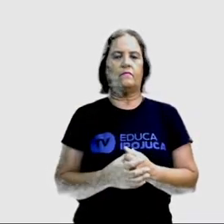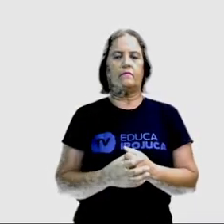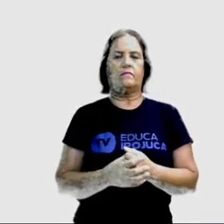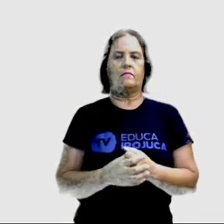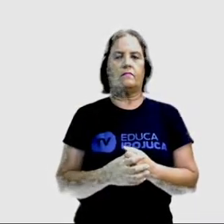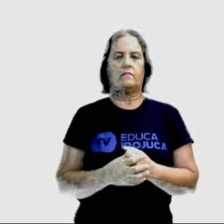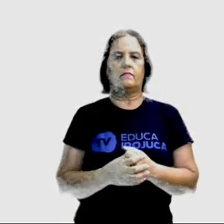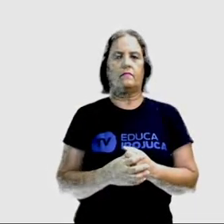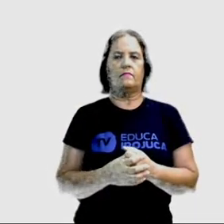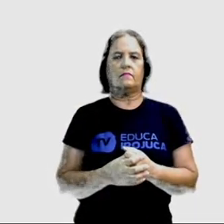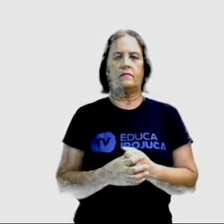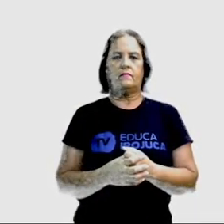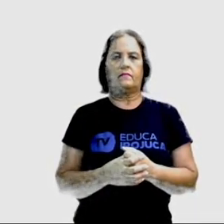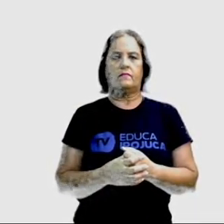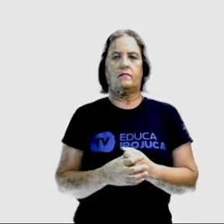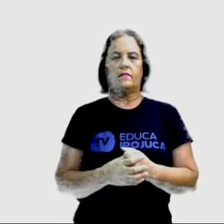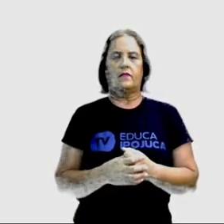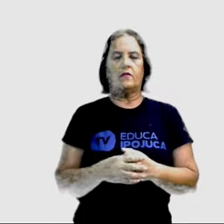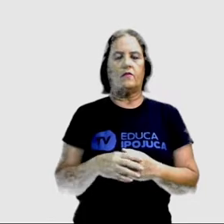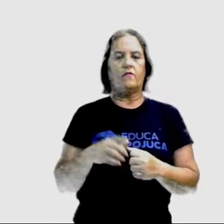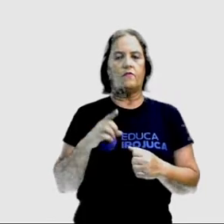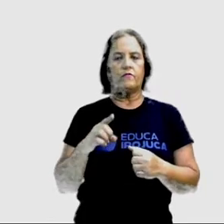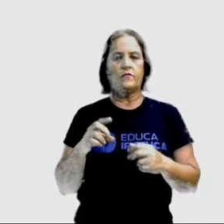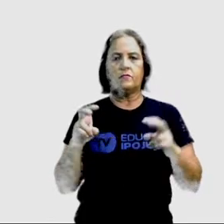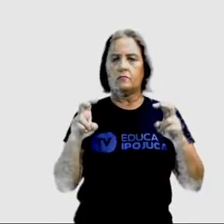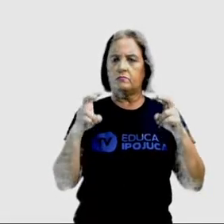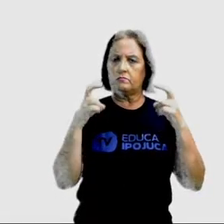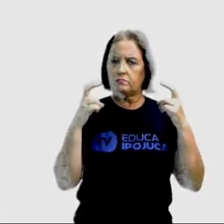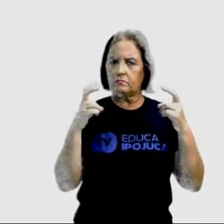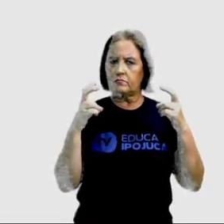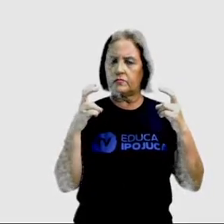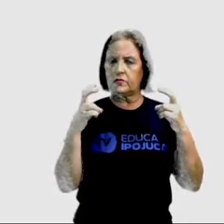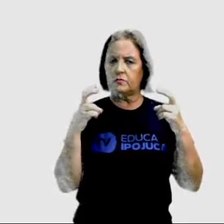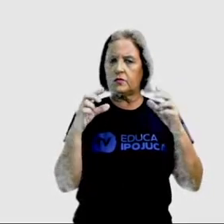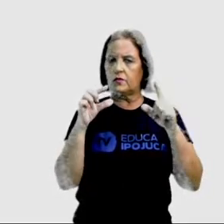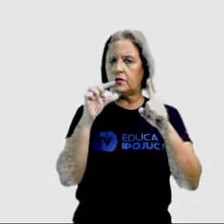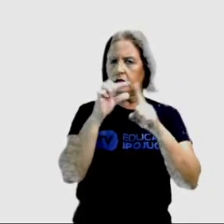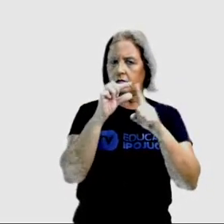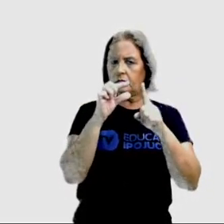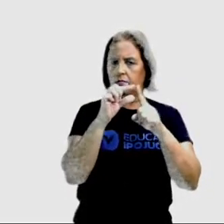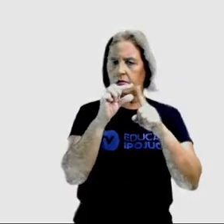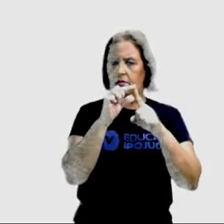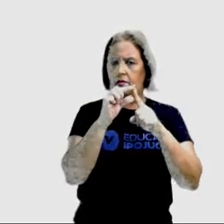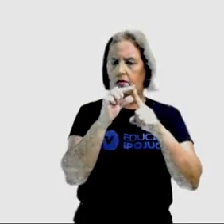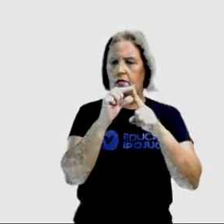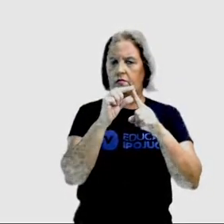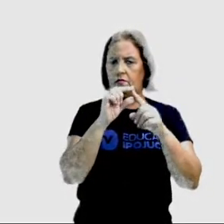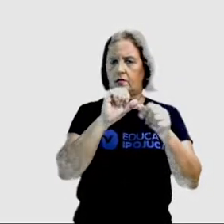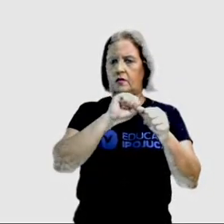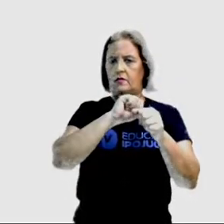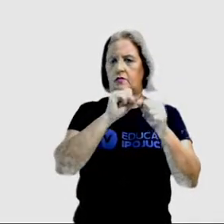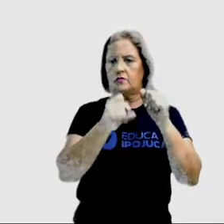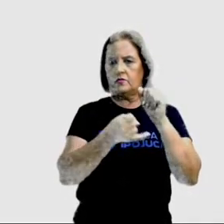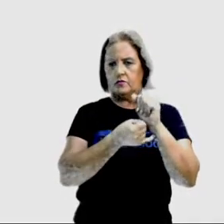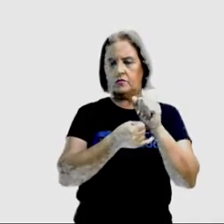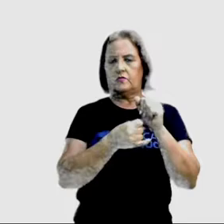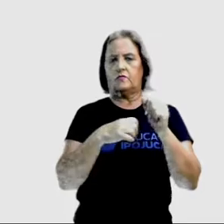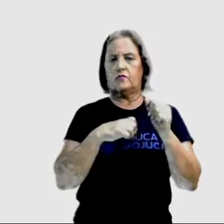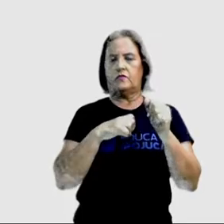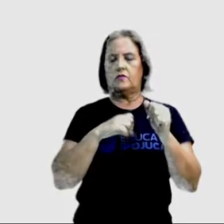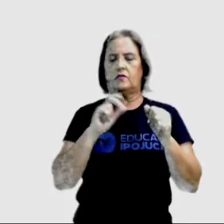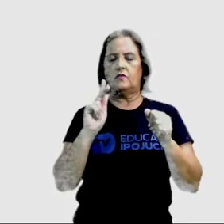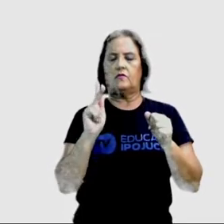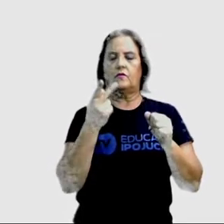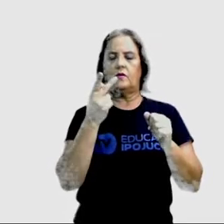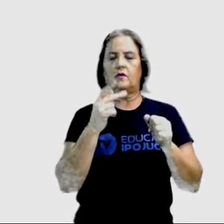our family. Então perceba aqui o thin, a palavra thin aqui, certo? O adjetivo aqui no caso. Nós temos o H,